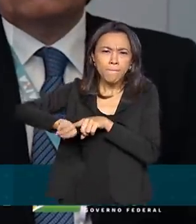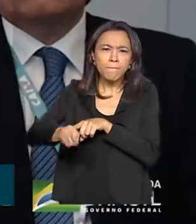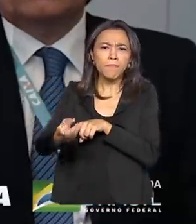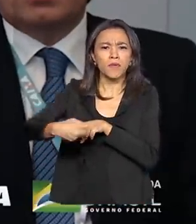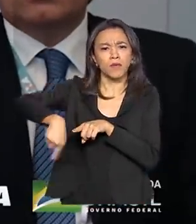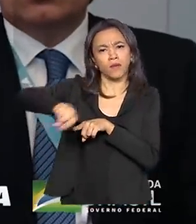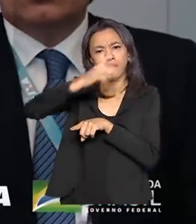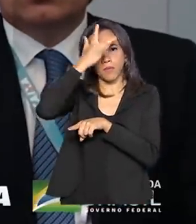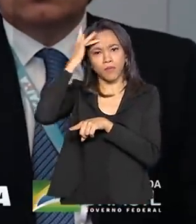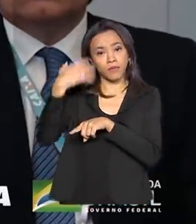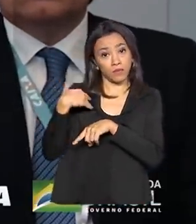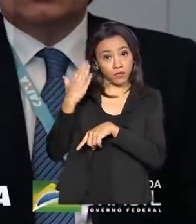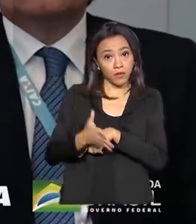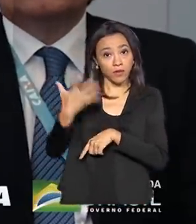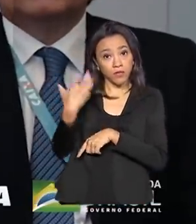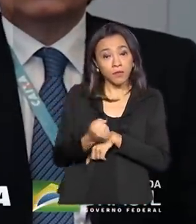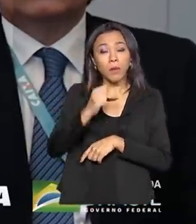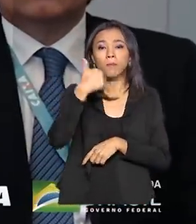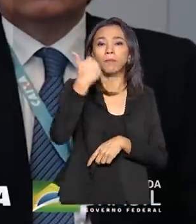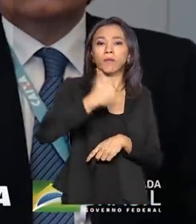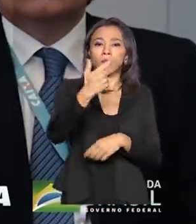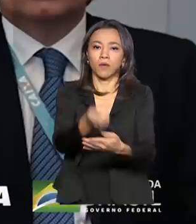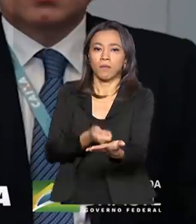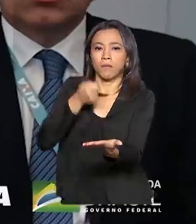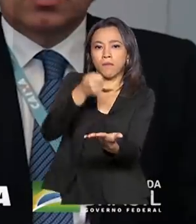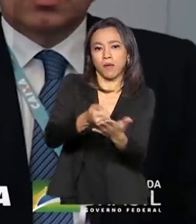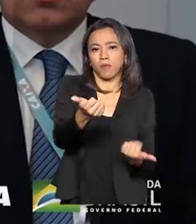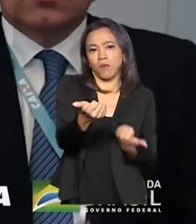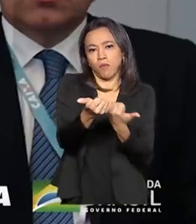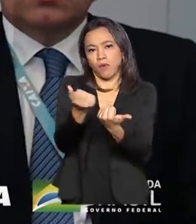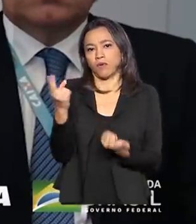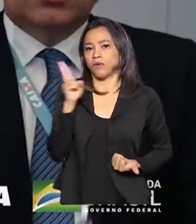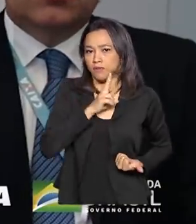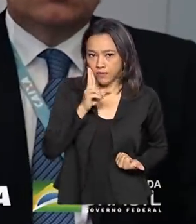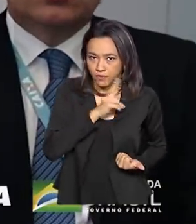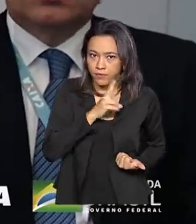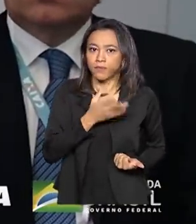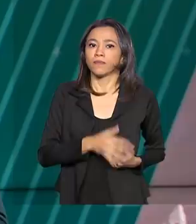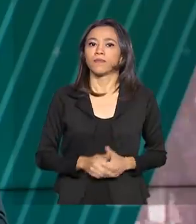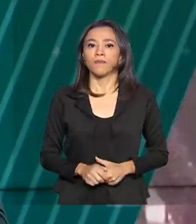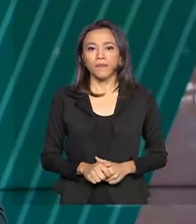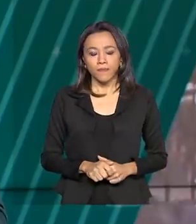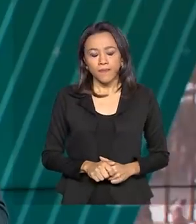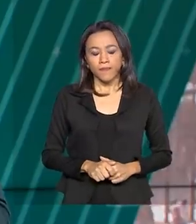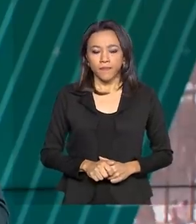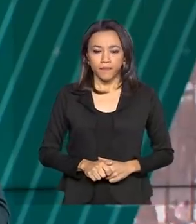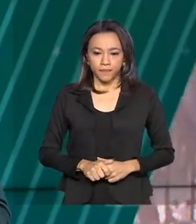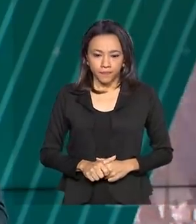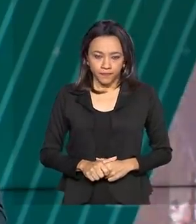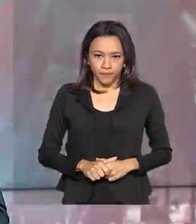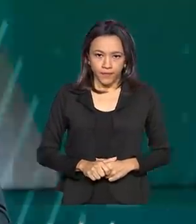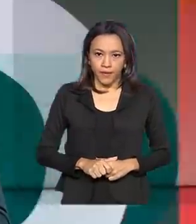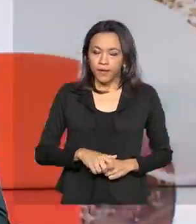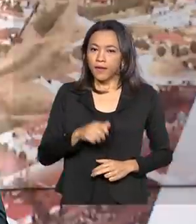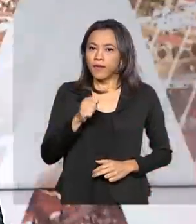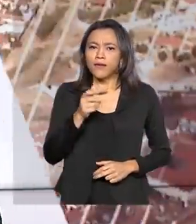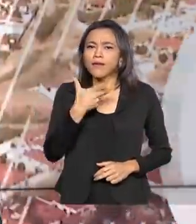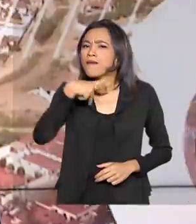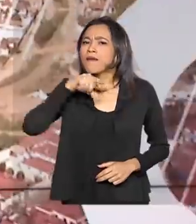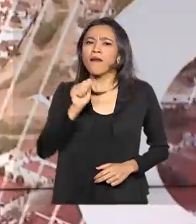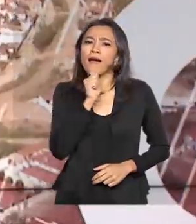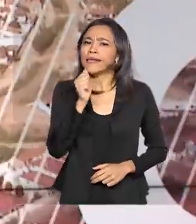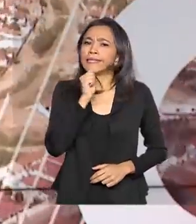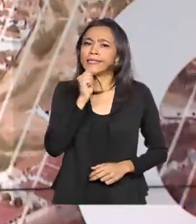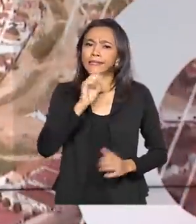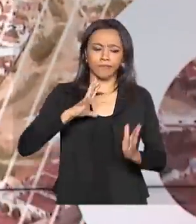que terão recebido a primeira parcela do auxílio emergencial. E quem ainda não se cadastrou no